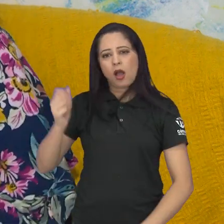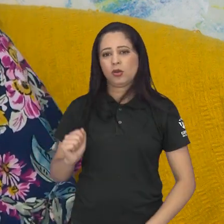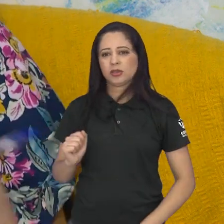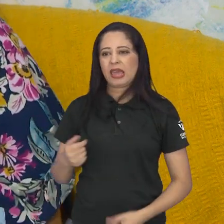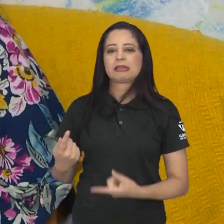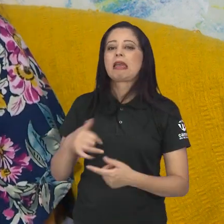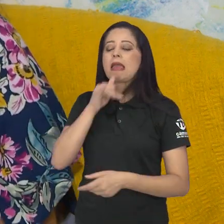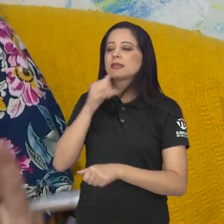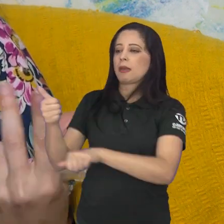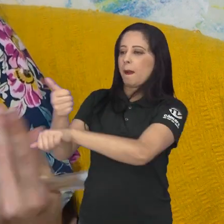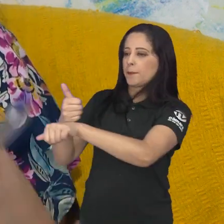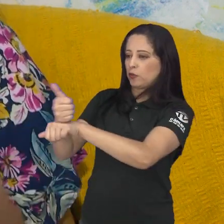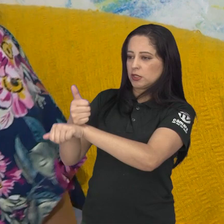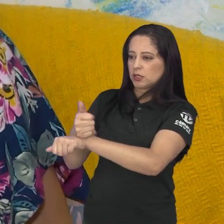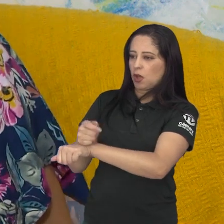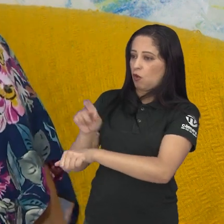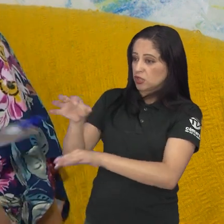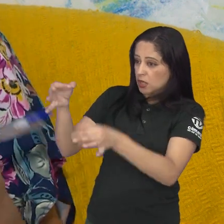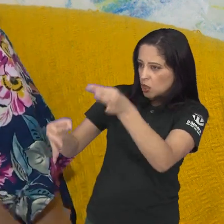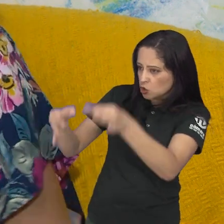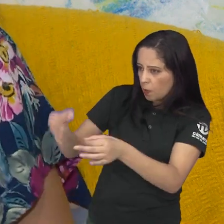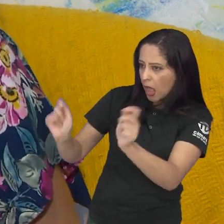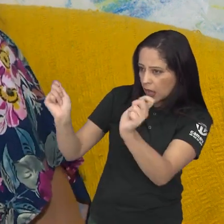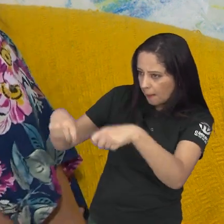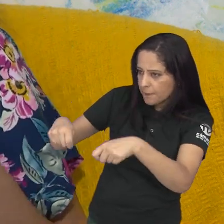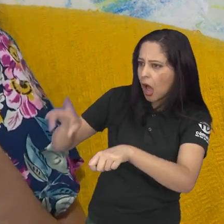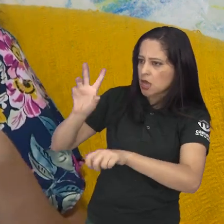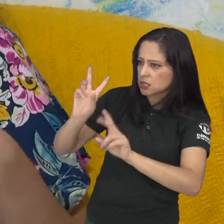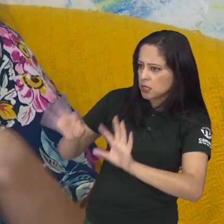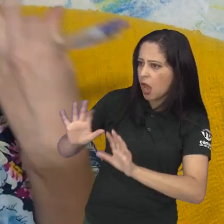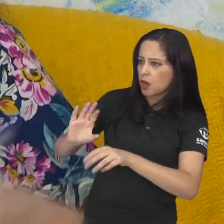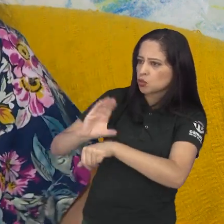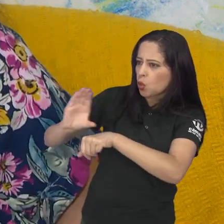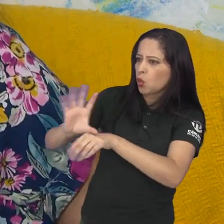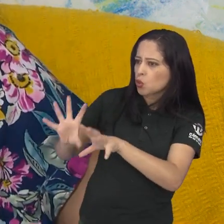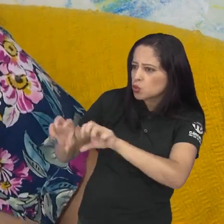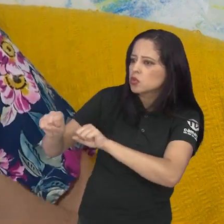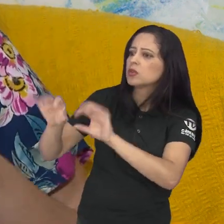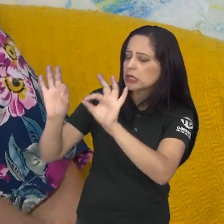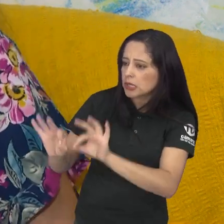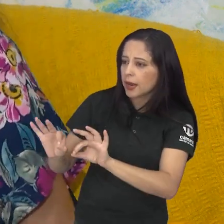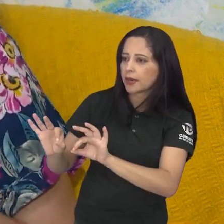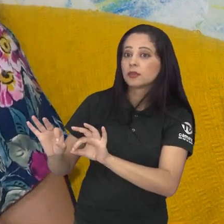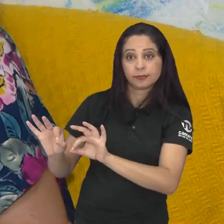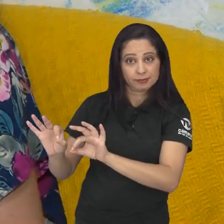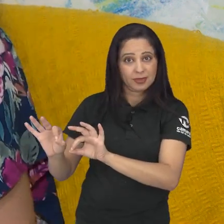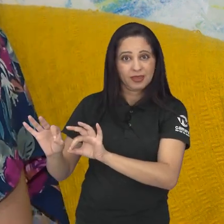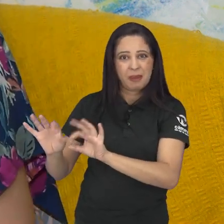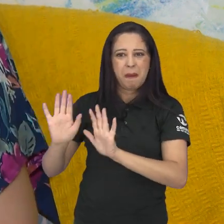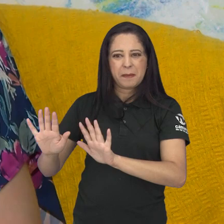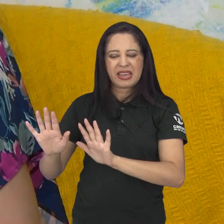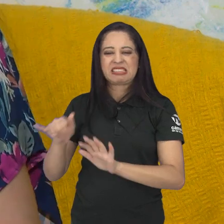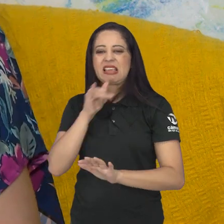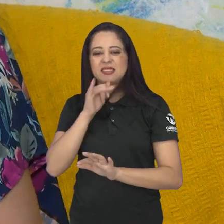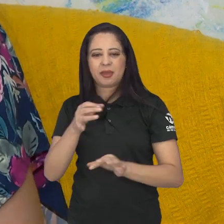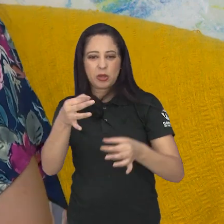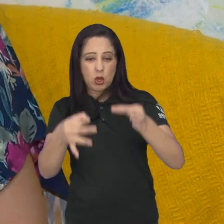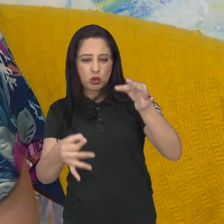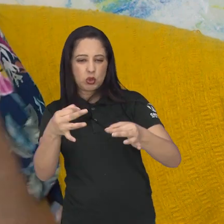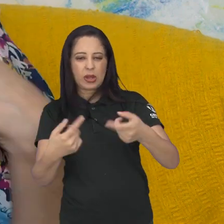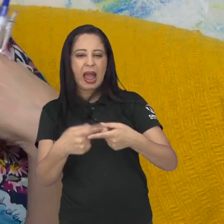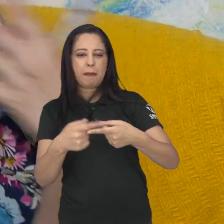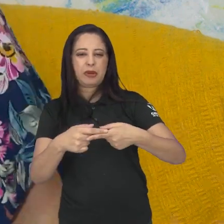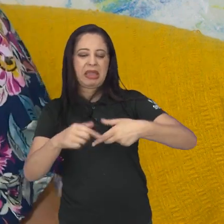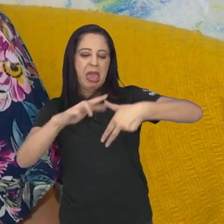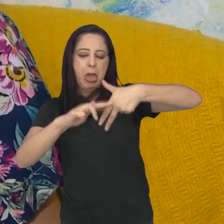profissão pelo que elas aprenderam, pelo que elas estudaram, o quanto elas se dedicam. É isso que a gente tem tentado defender, e não por